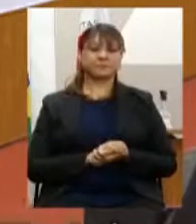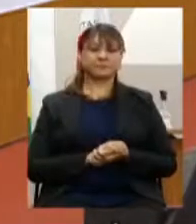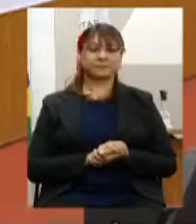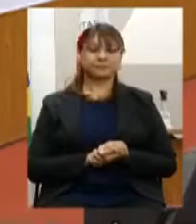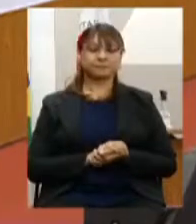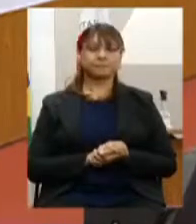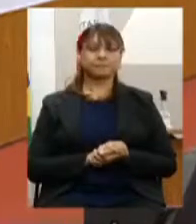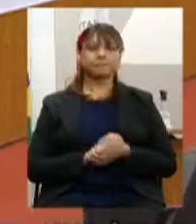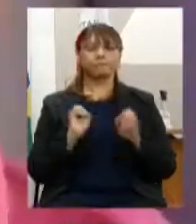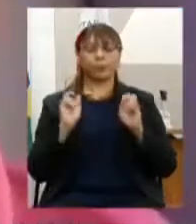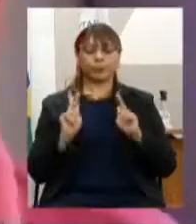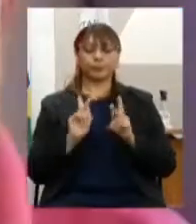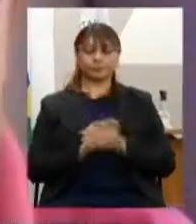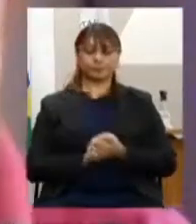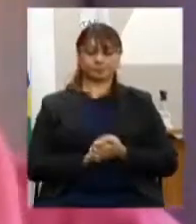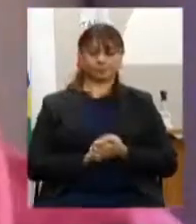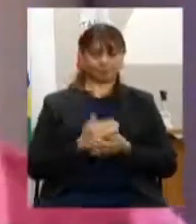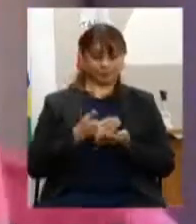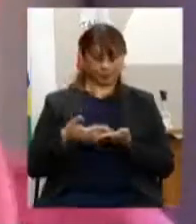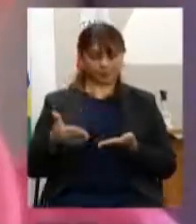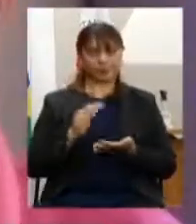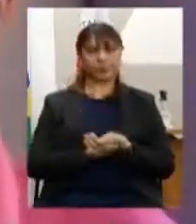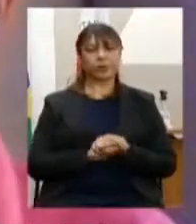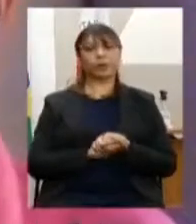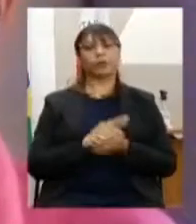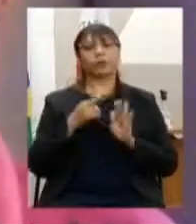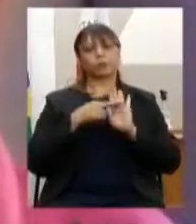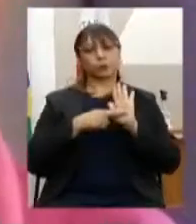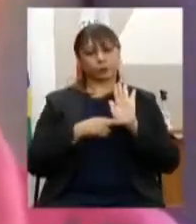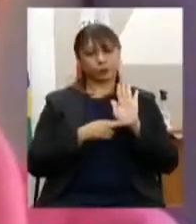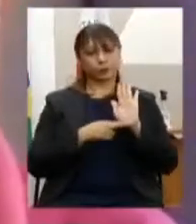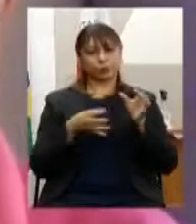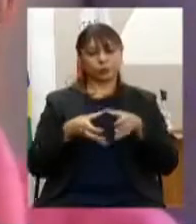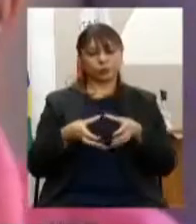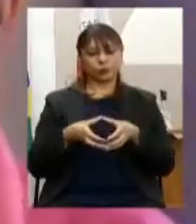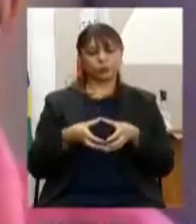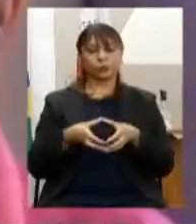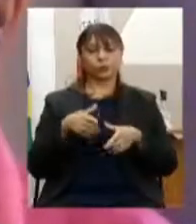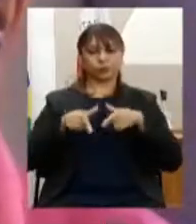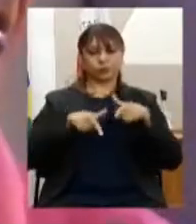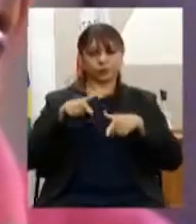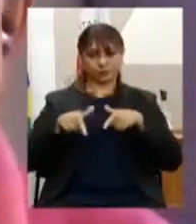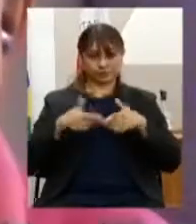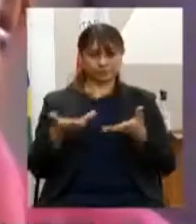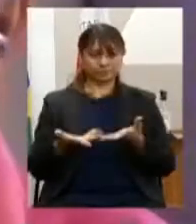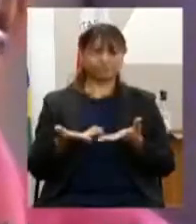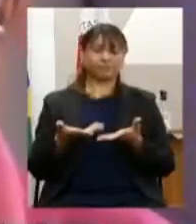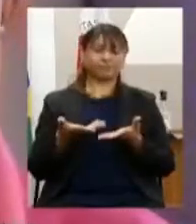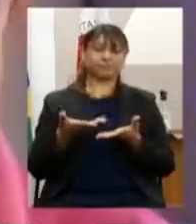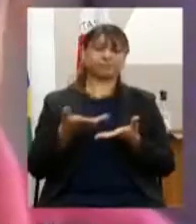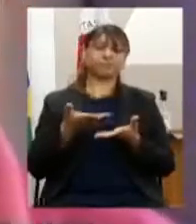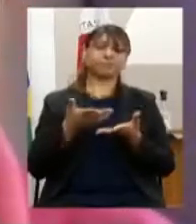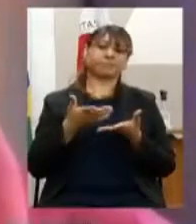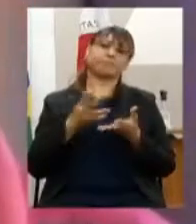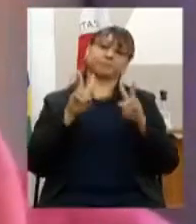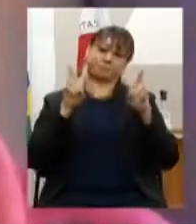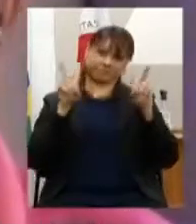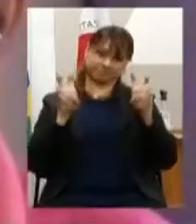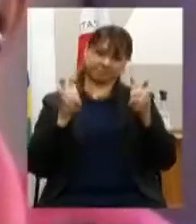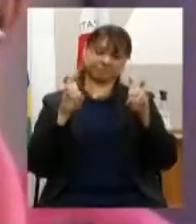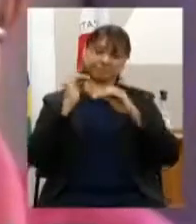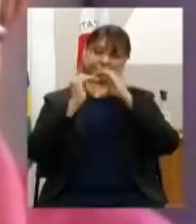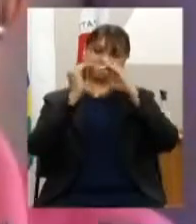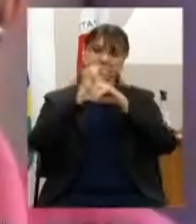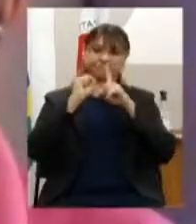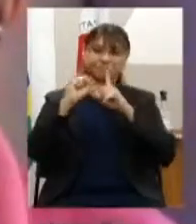Então, tá bom. Vamos lá. Relatório dos grupos de trabalho Desenvolvimento Social 2, Direitos Humanos. O